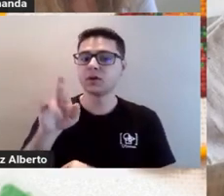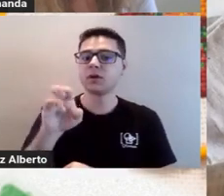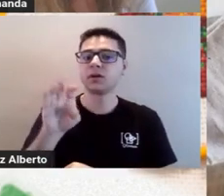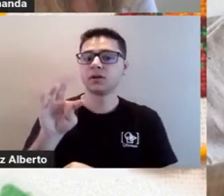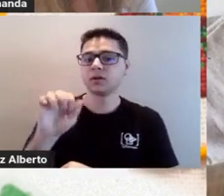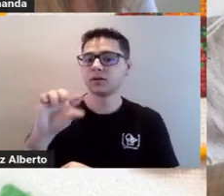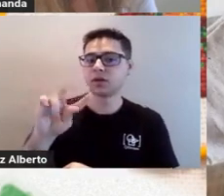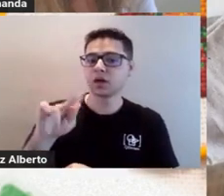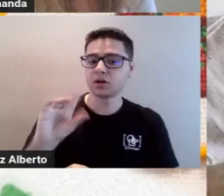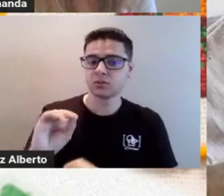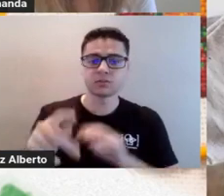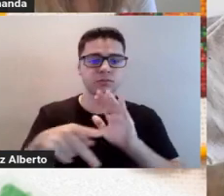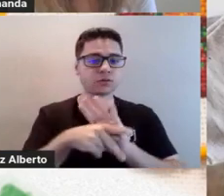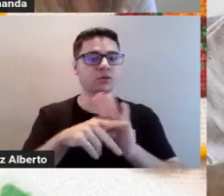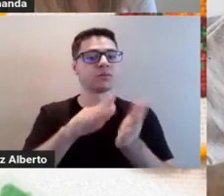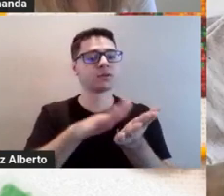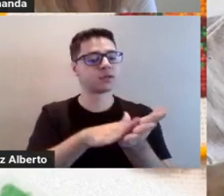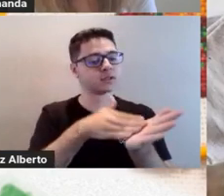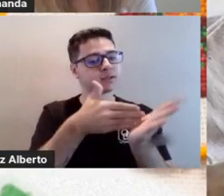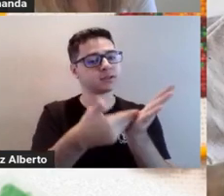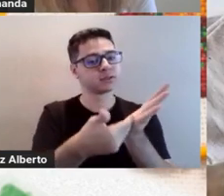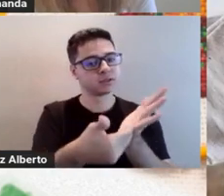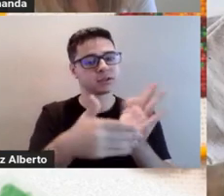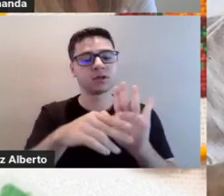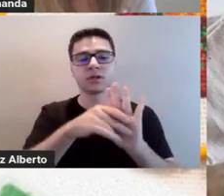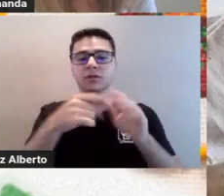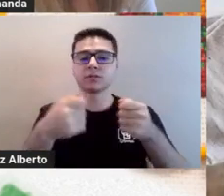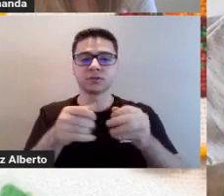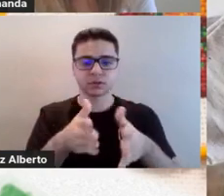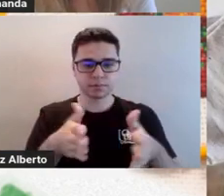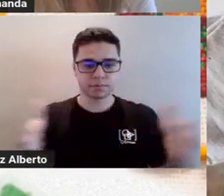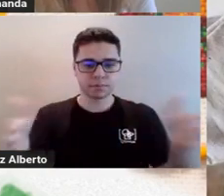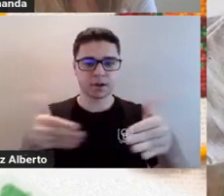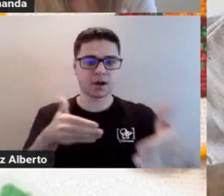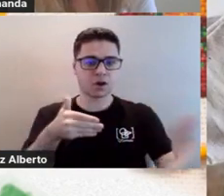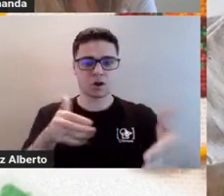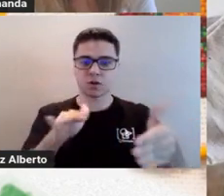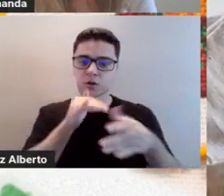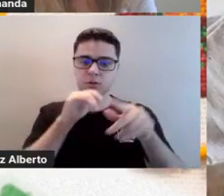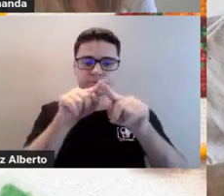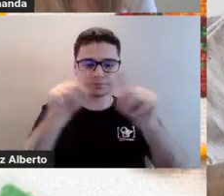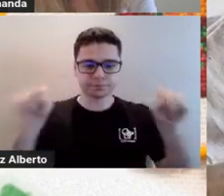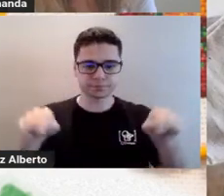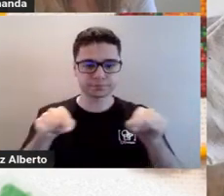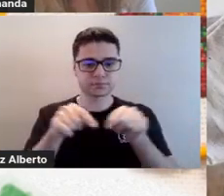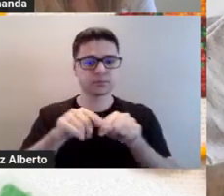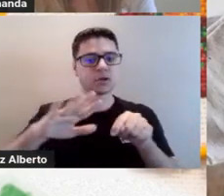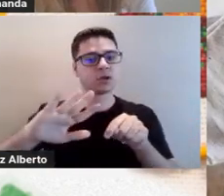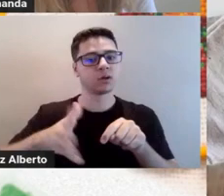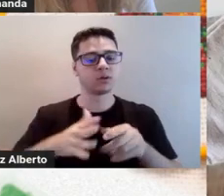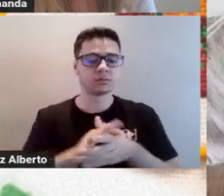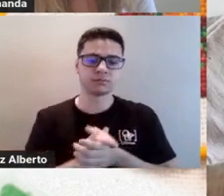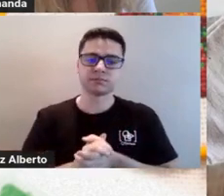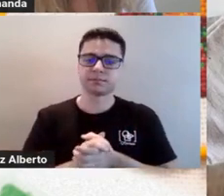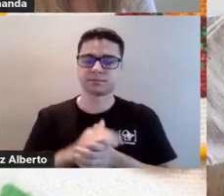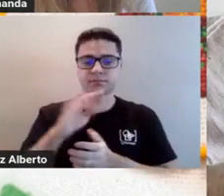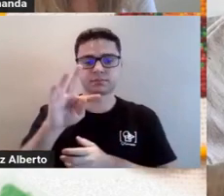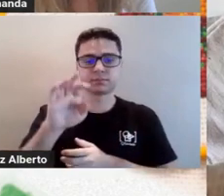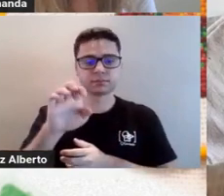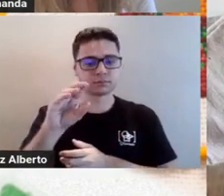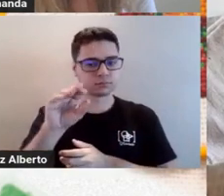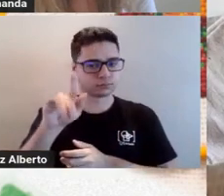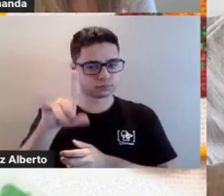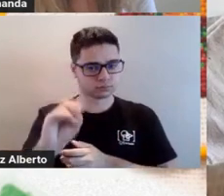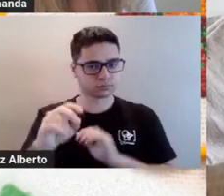vocês tenham. Ele tem que servir no bastidor. Ele tem que ser maior que o bastidor. Pra poder ficar preso o tecido. Esse tecido é um tecido de